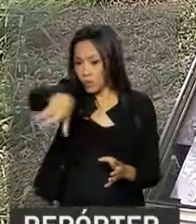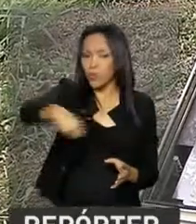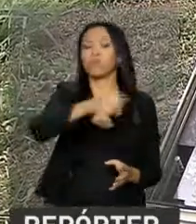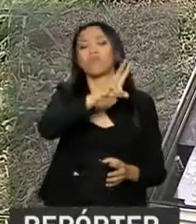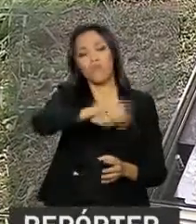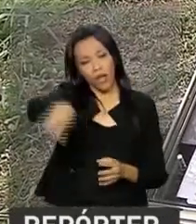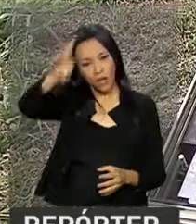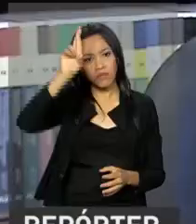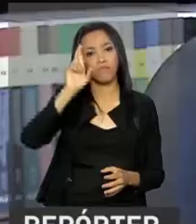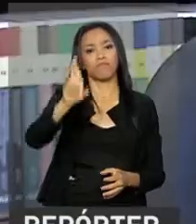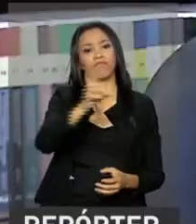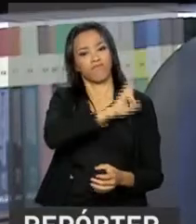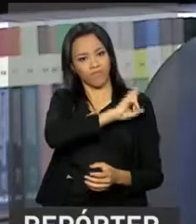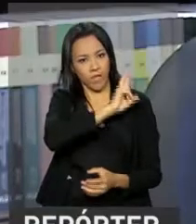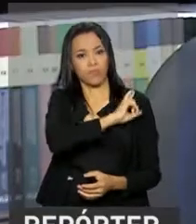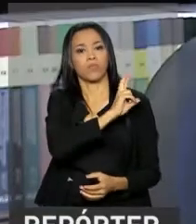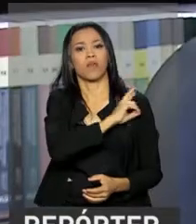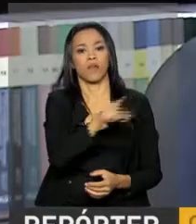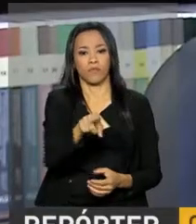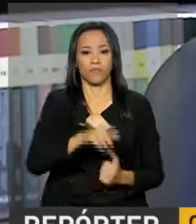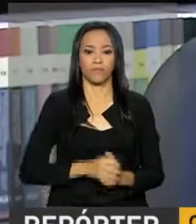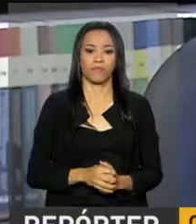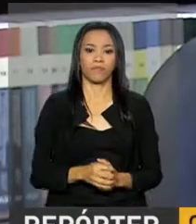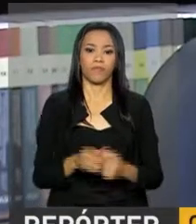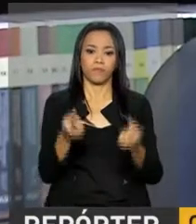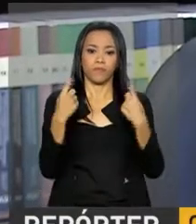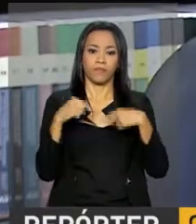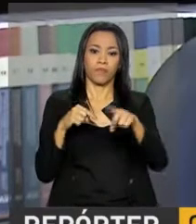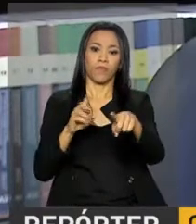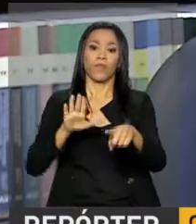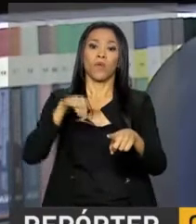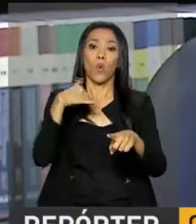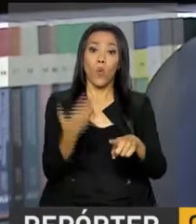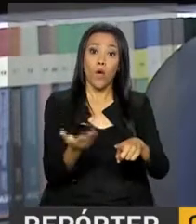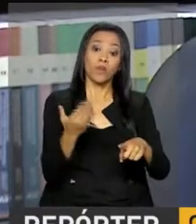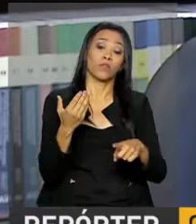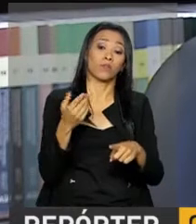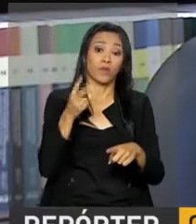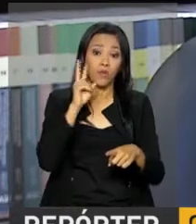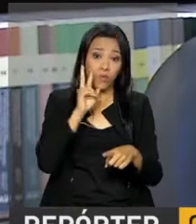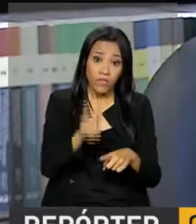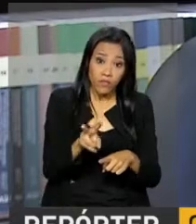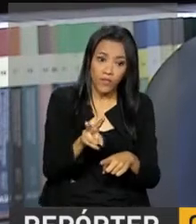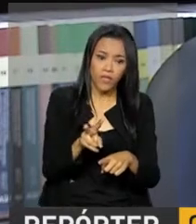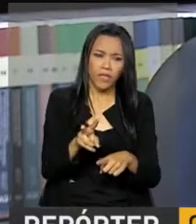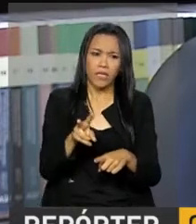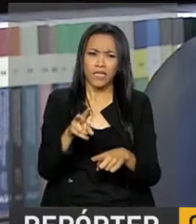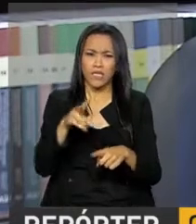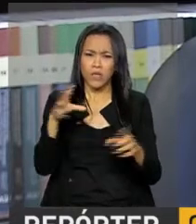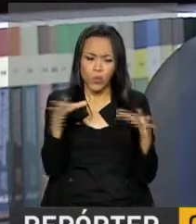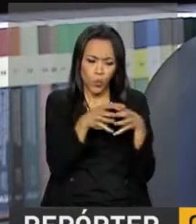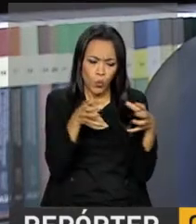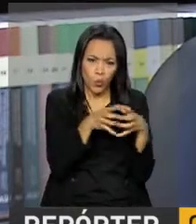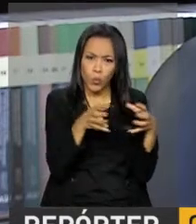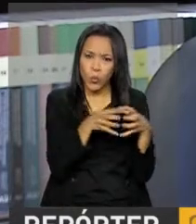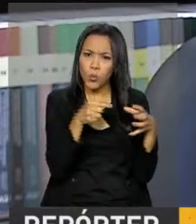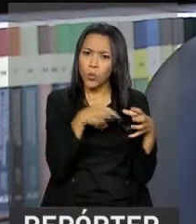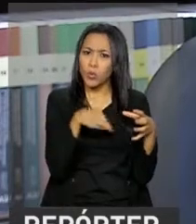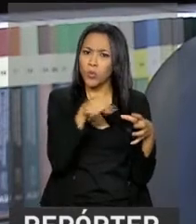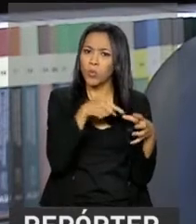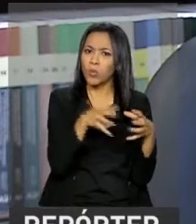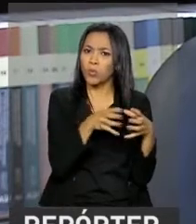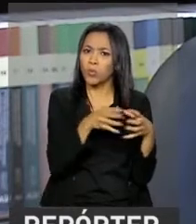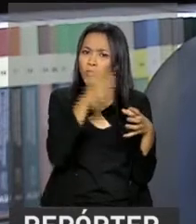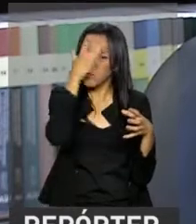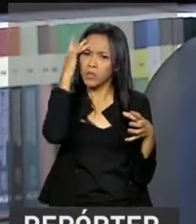ser responsabilizadas. Quando se está diante de uma situação em que o ato, a lesão é praticada por um grupo, uma coletividade